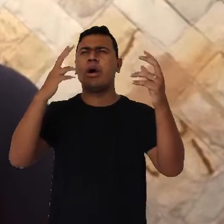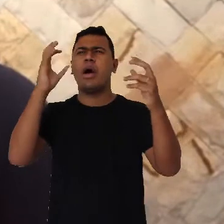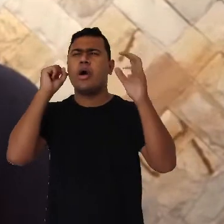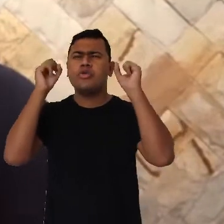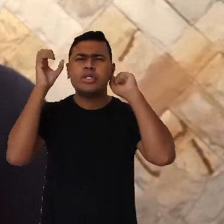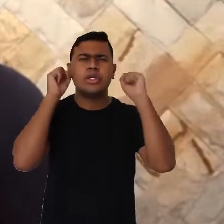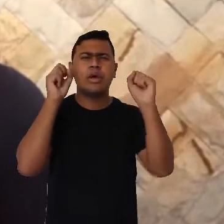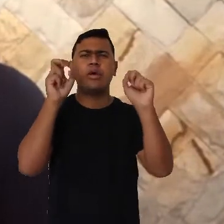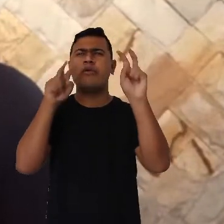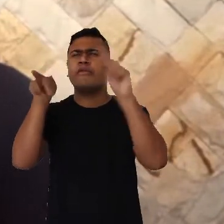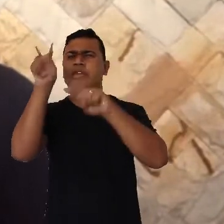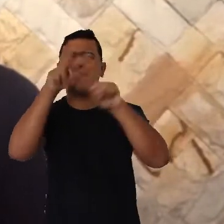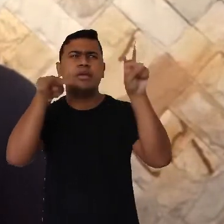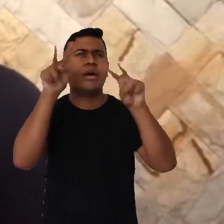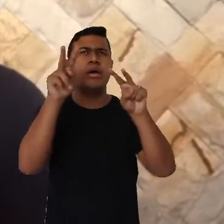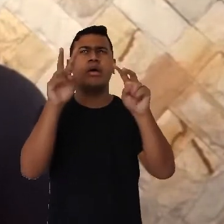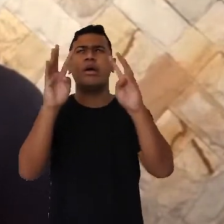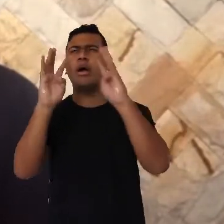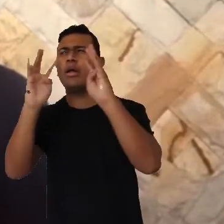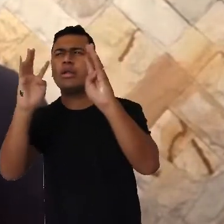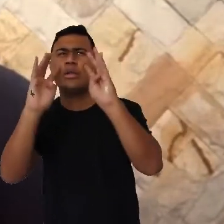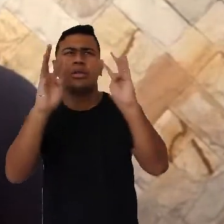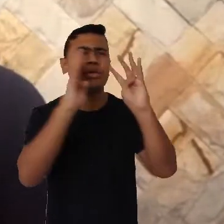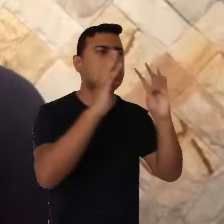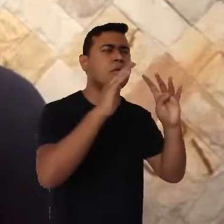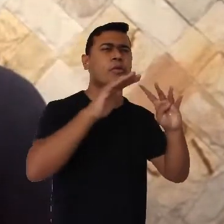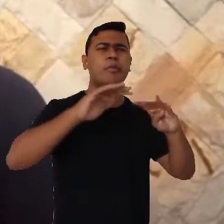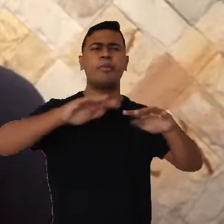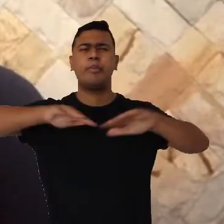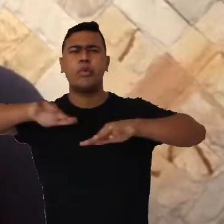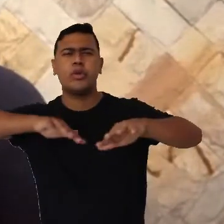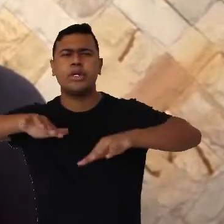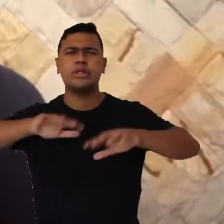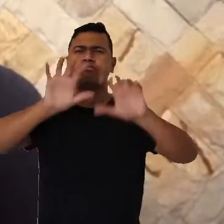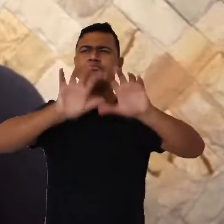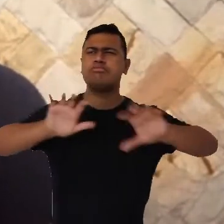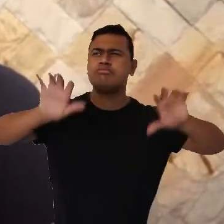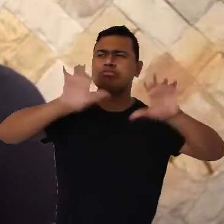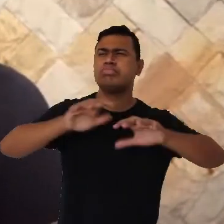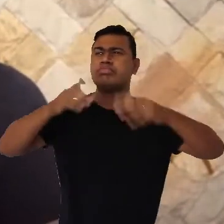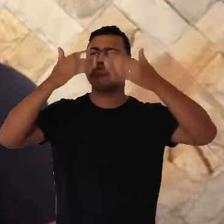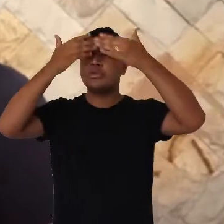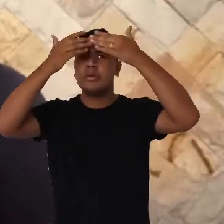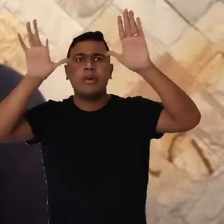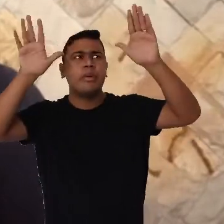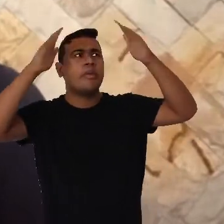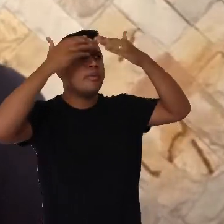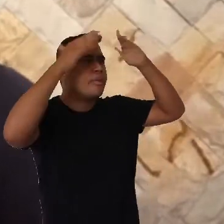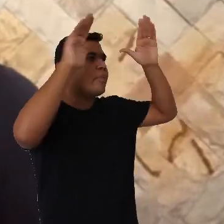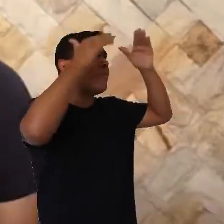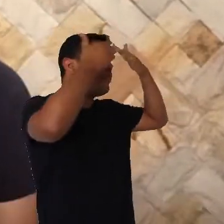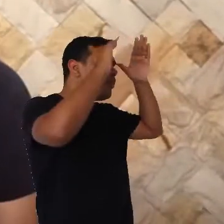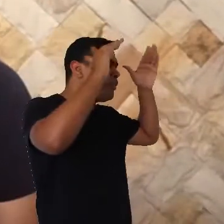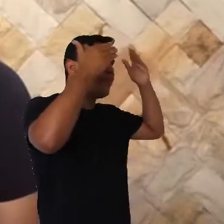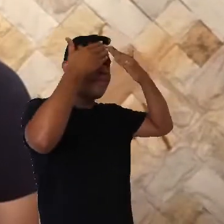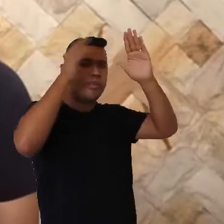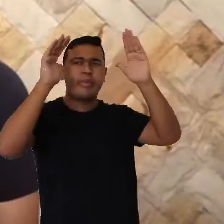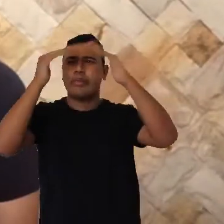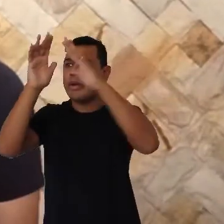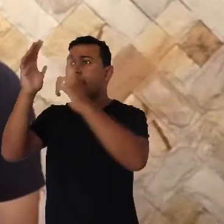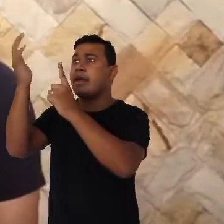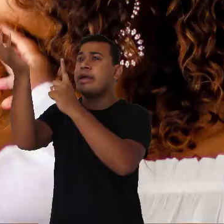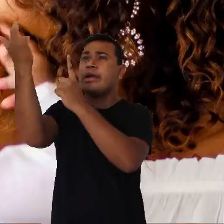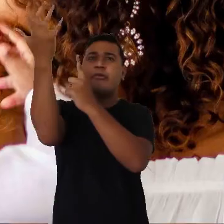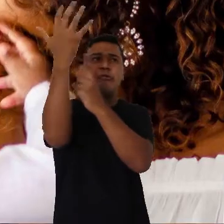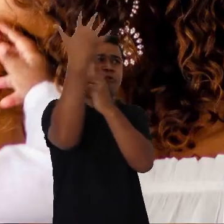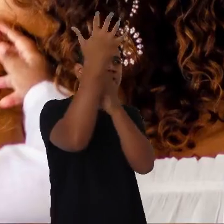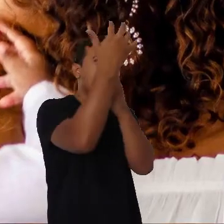atenção, motricidade e afetividade são muito abertas às influências das coisas que